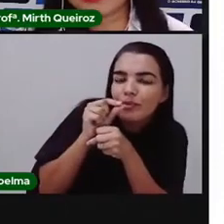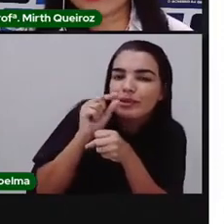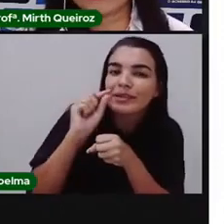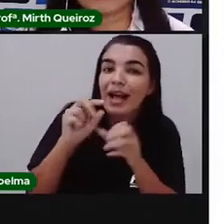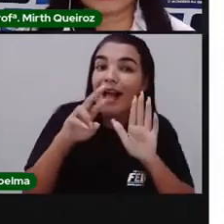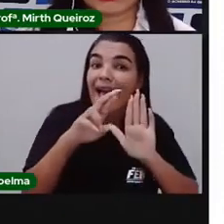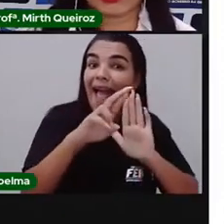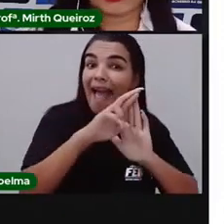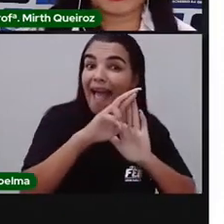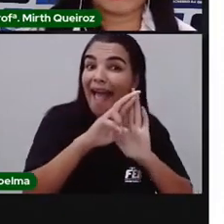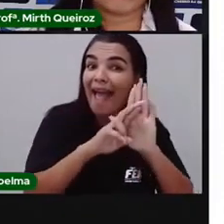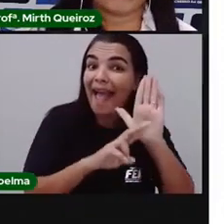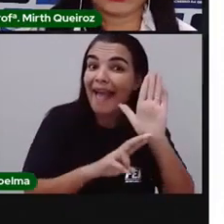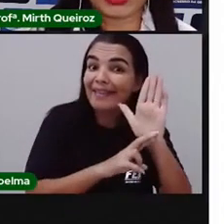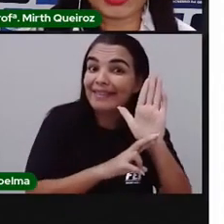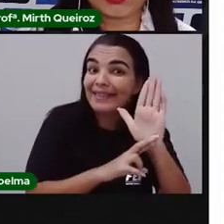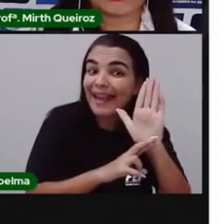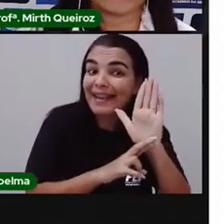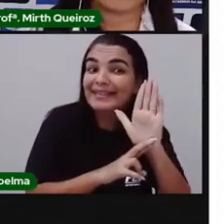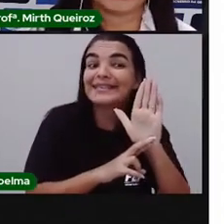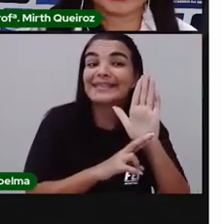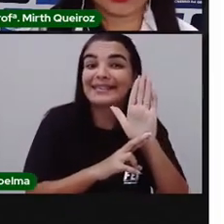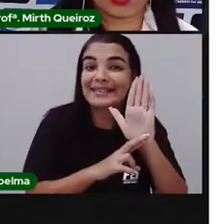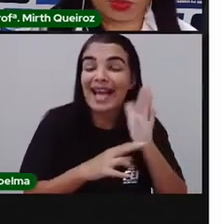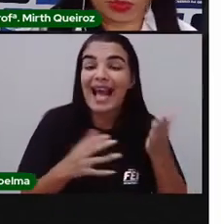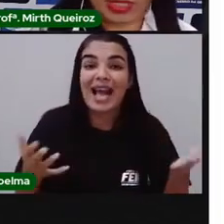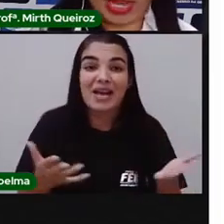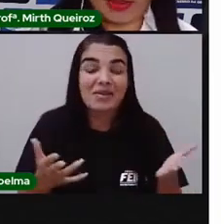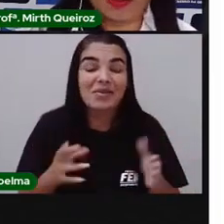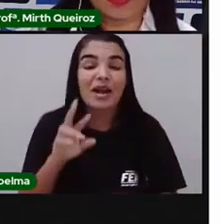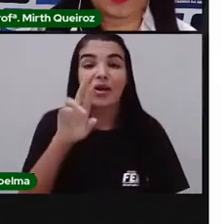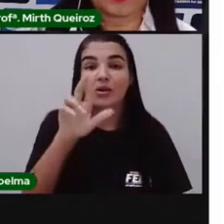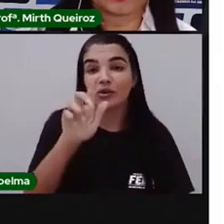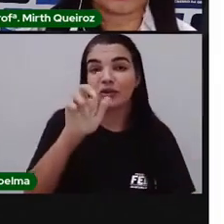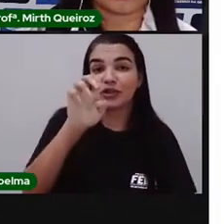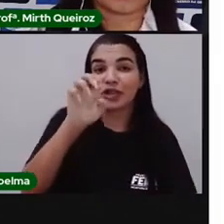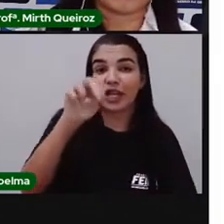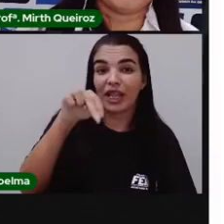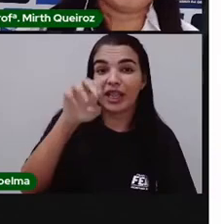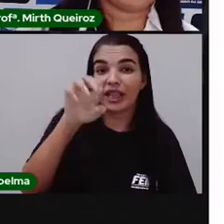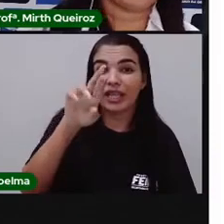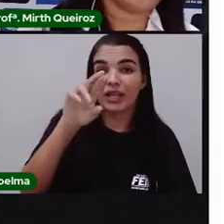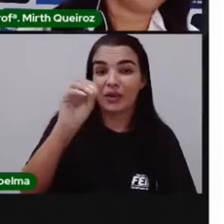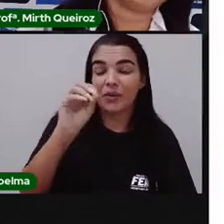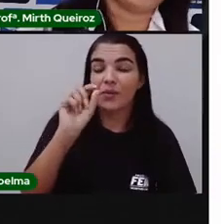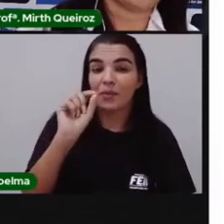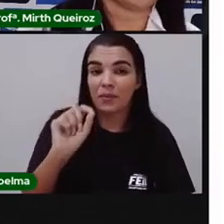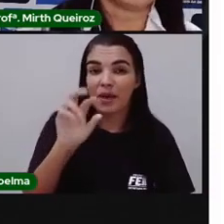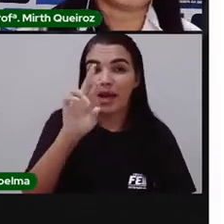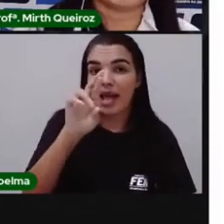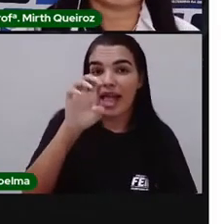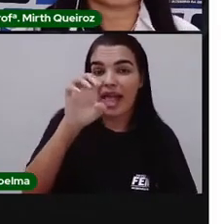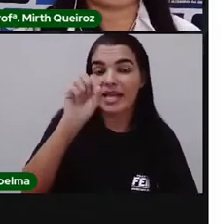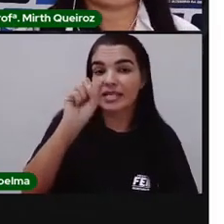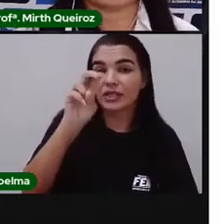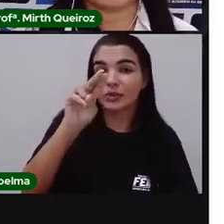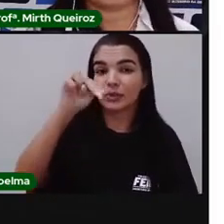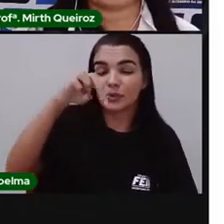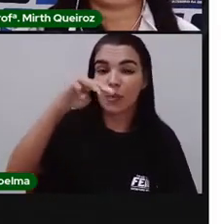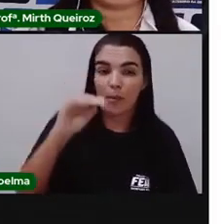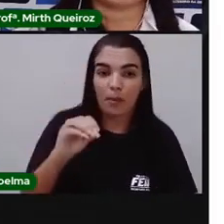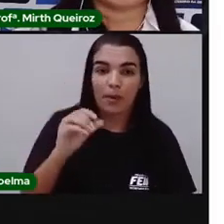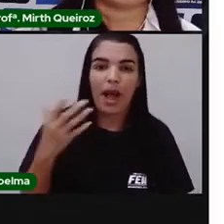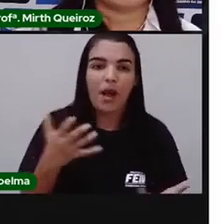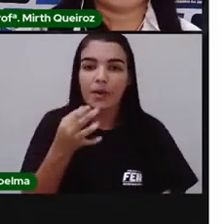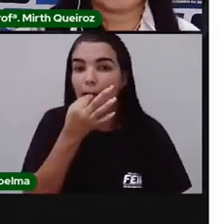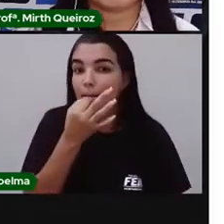redação, só que o gênero resumo, tá? E a prova vai dar algumas dicas para vocês,